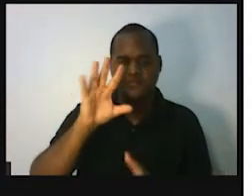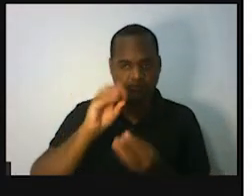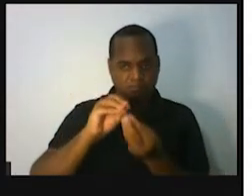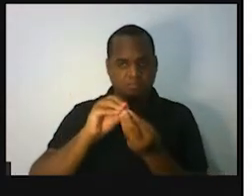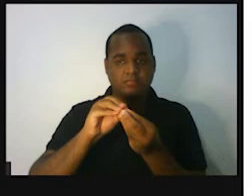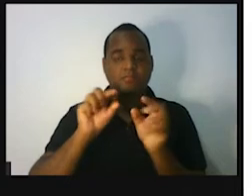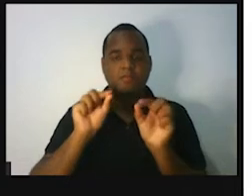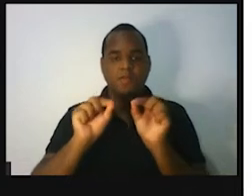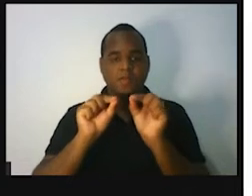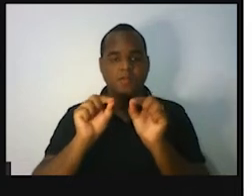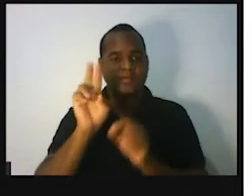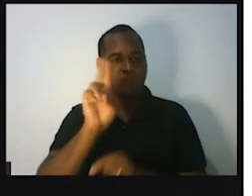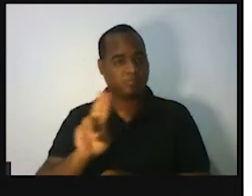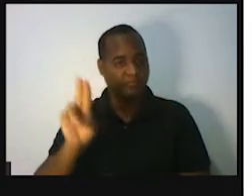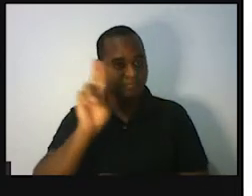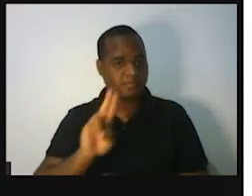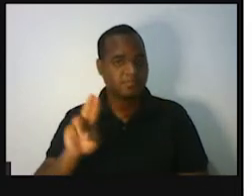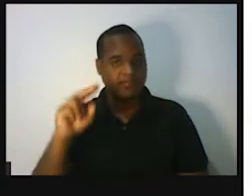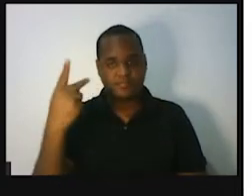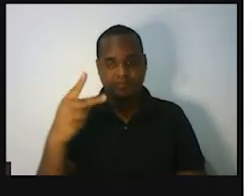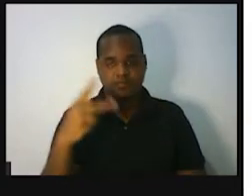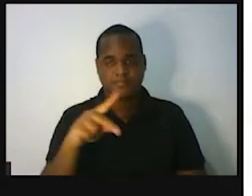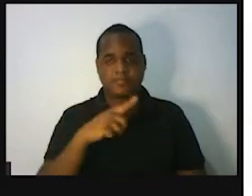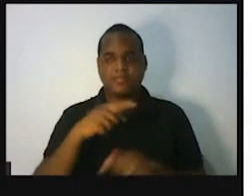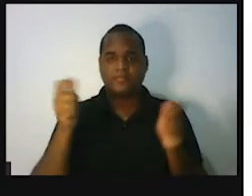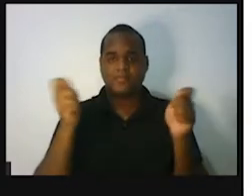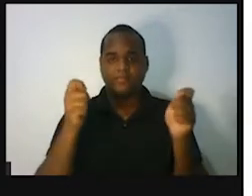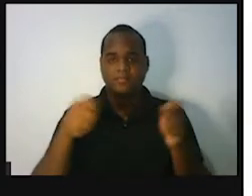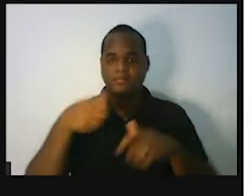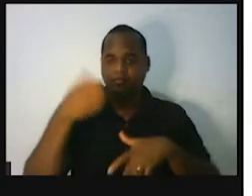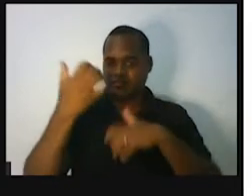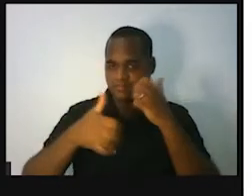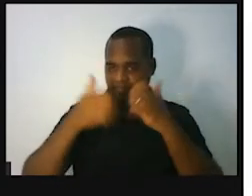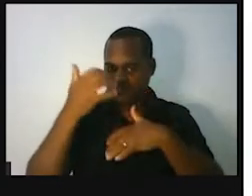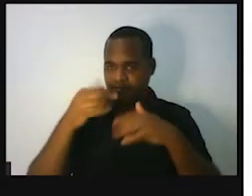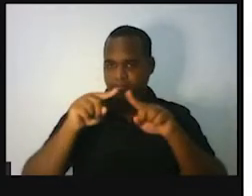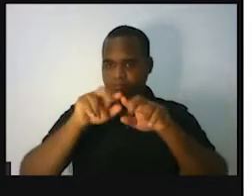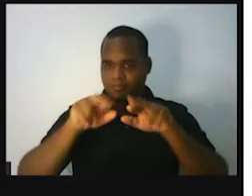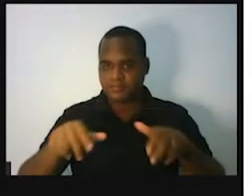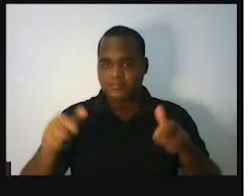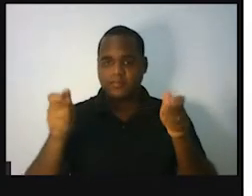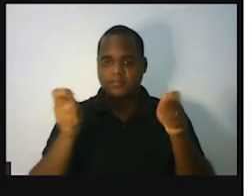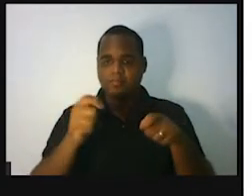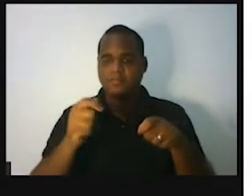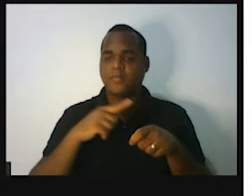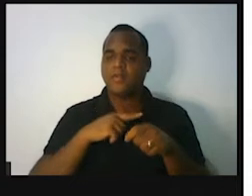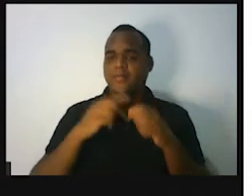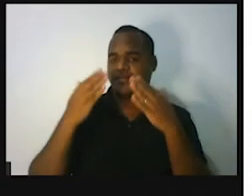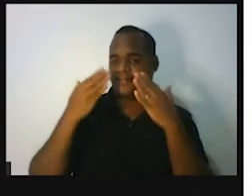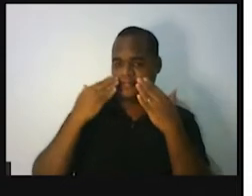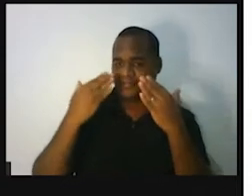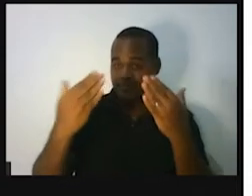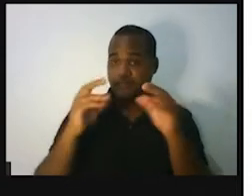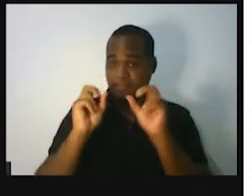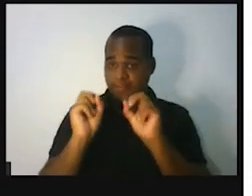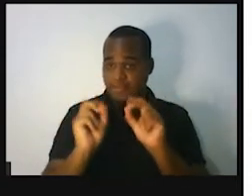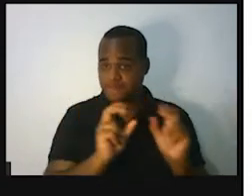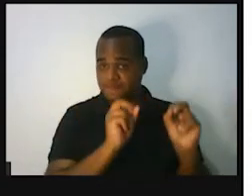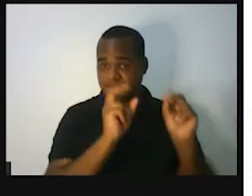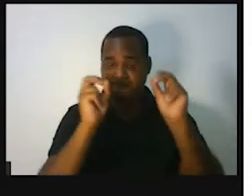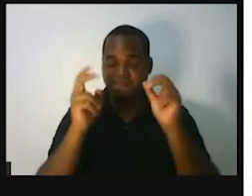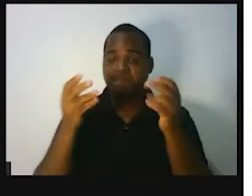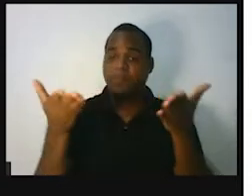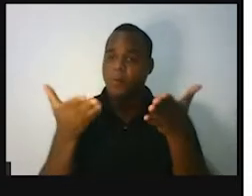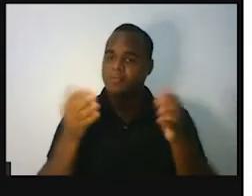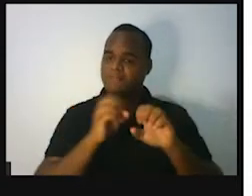sua utilidade na dedução de situações apresentadas. Bom, então essa